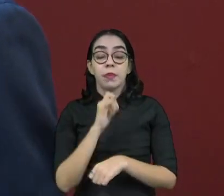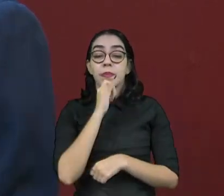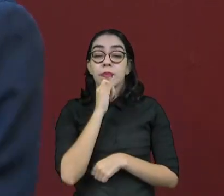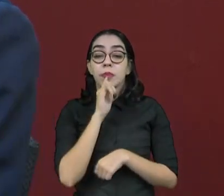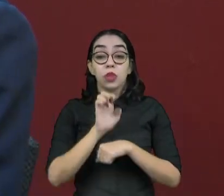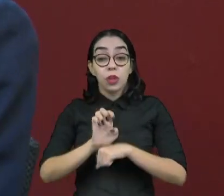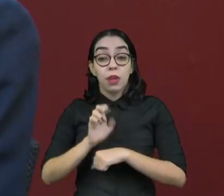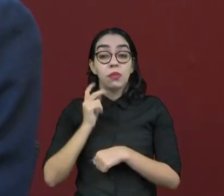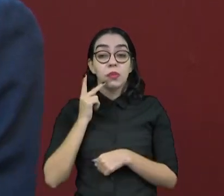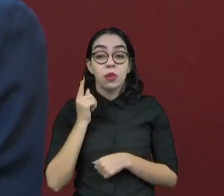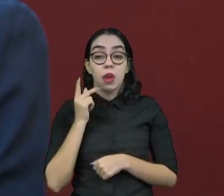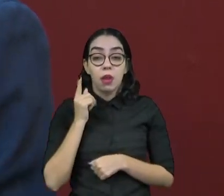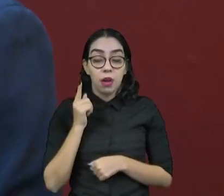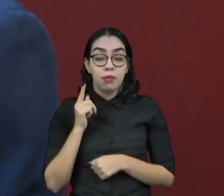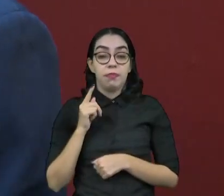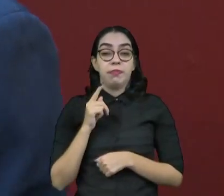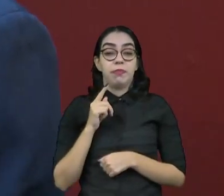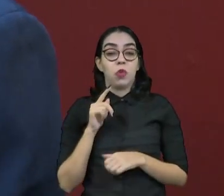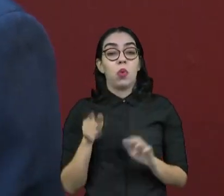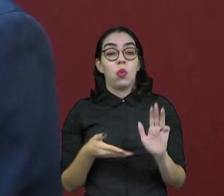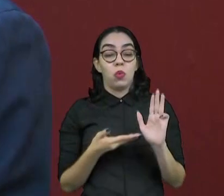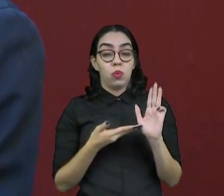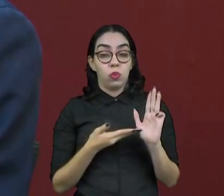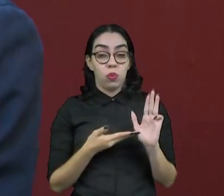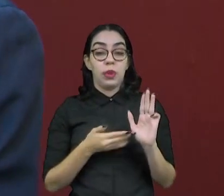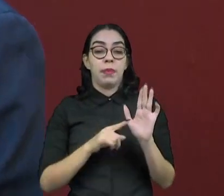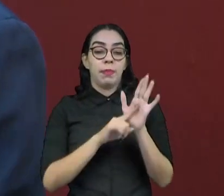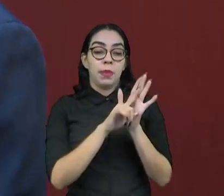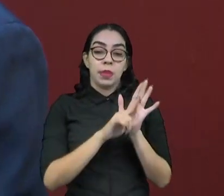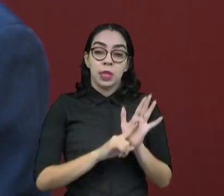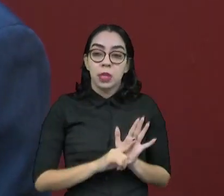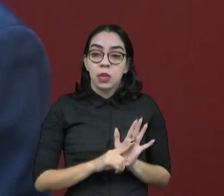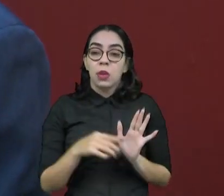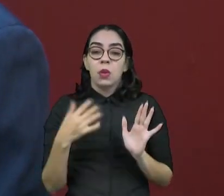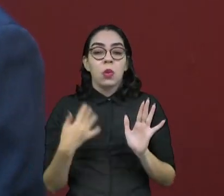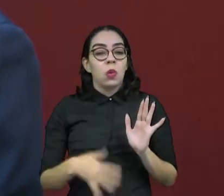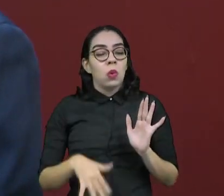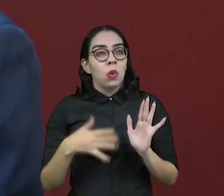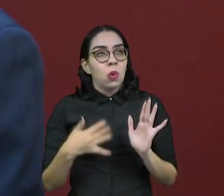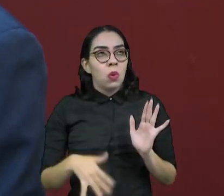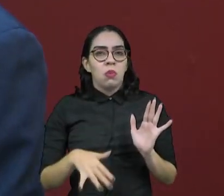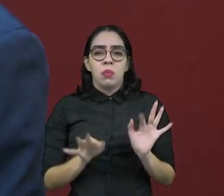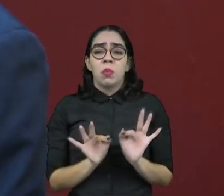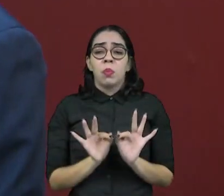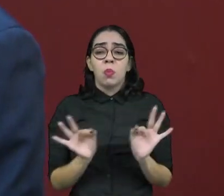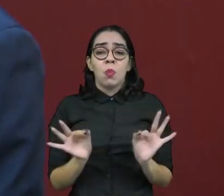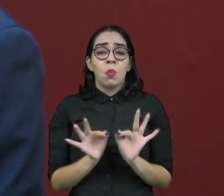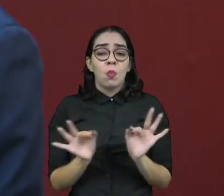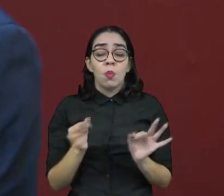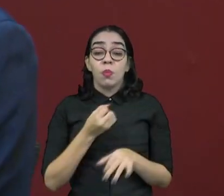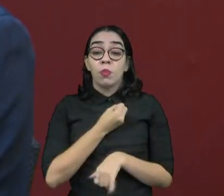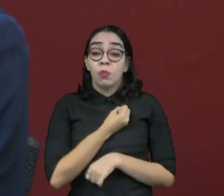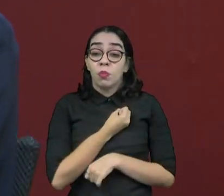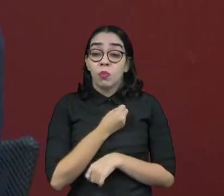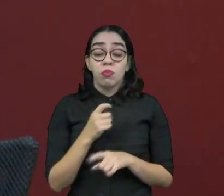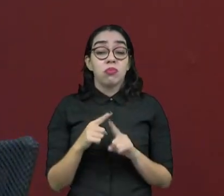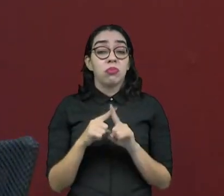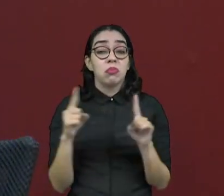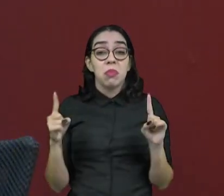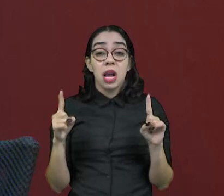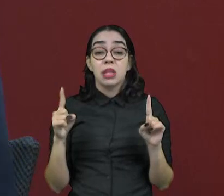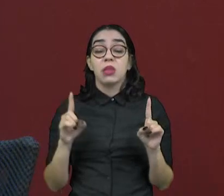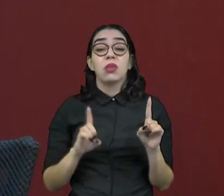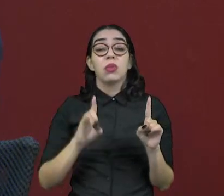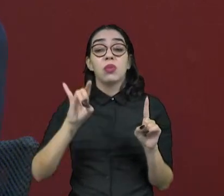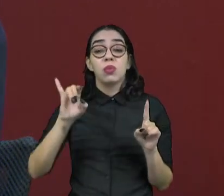Ceará, onde o candidato do PT, nas pesquisas de véspera, aparecia muito atrás, bem distante de ganhar no primeiro turno. E quando chegou o